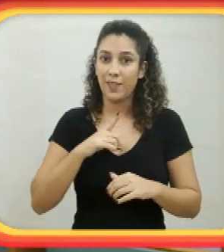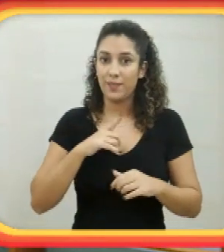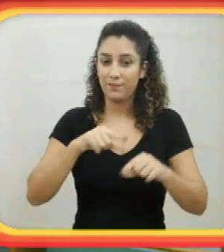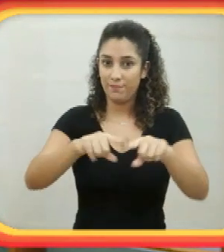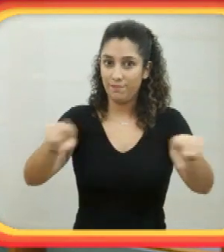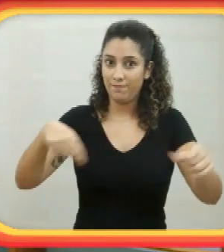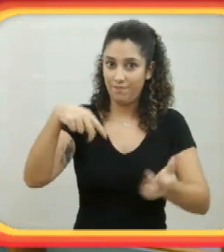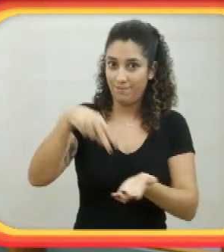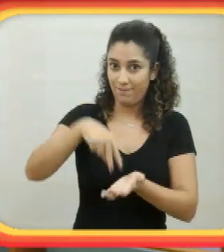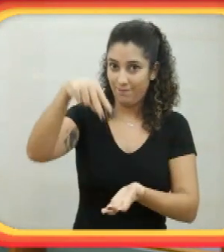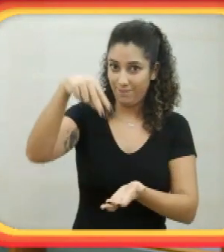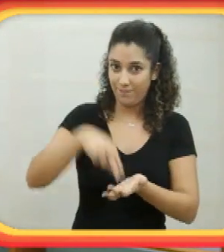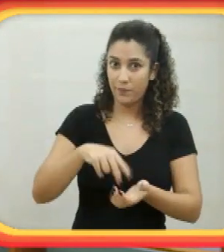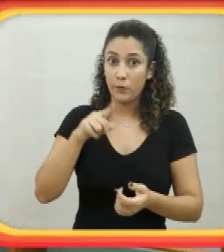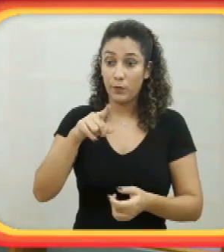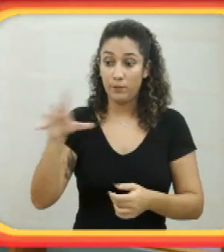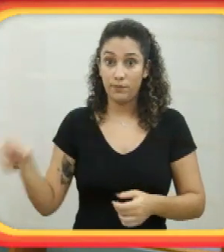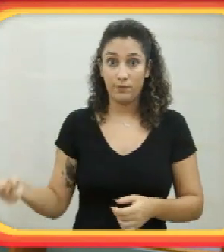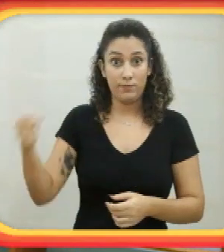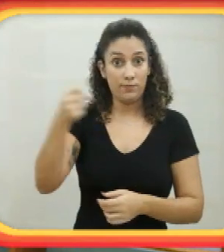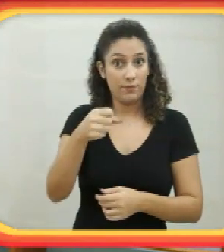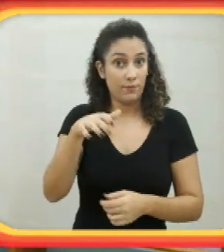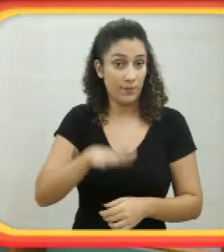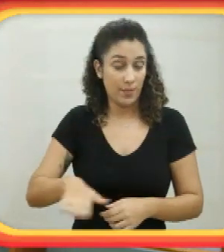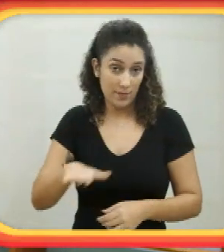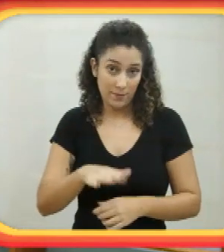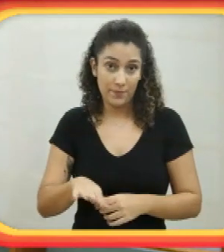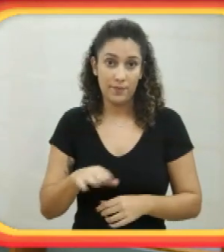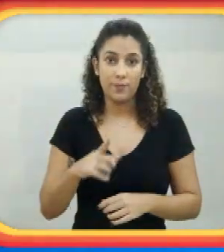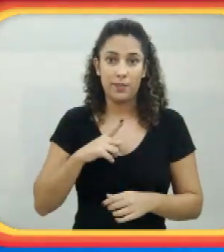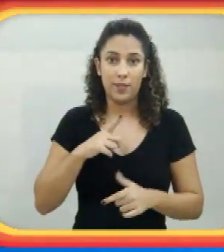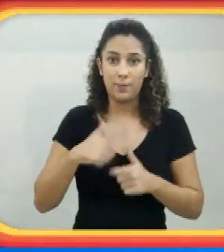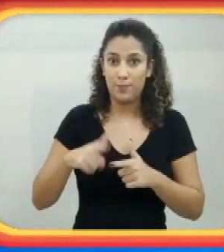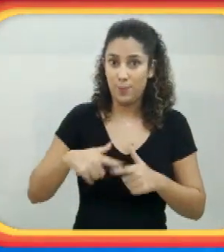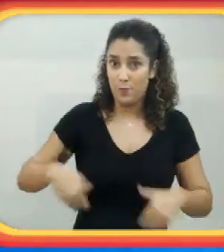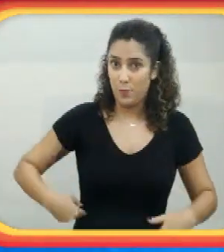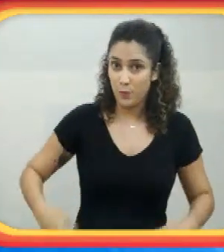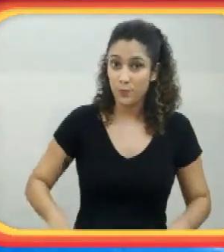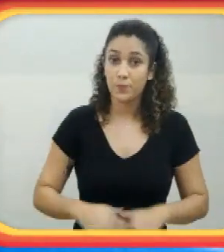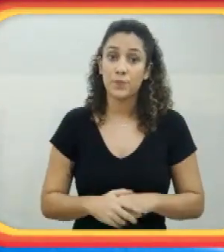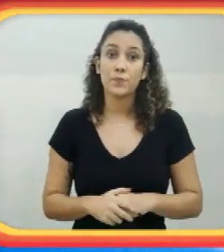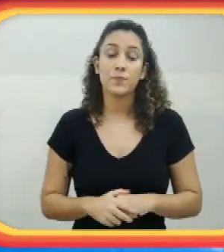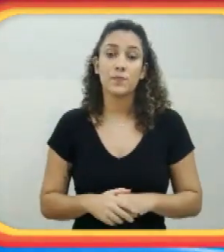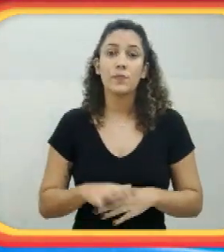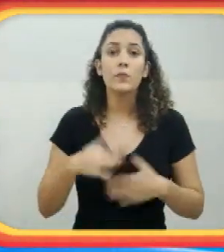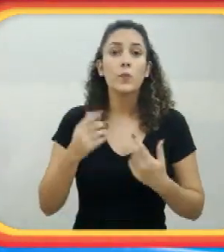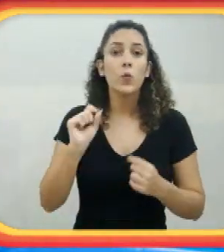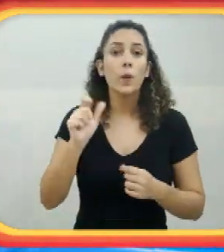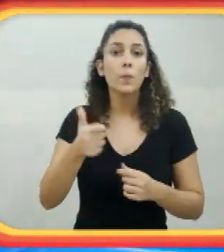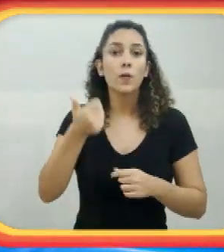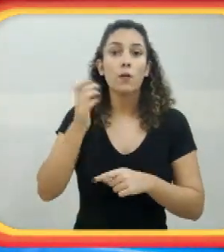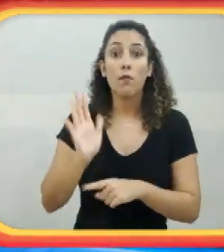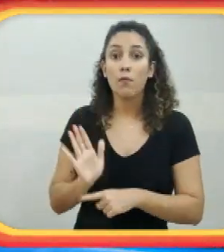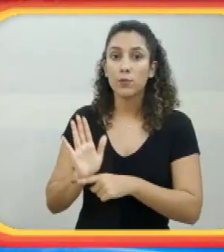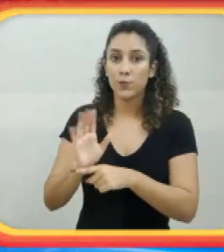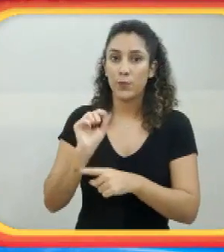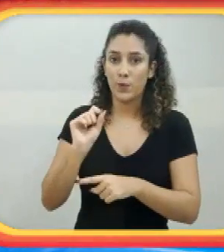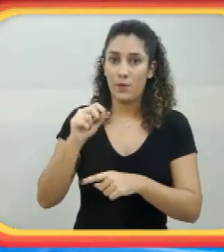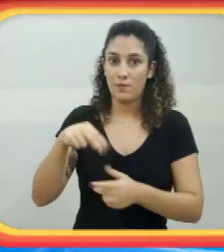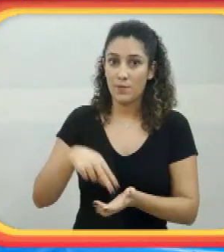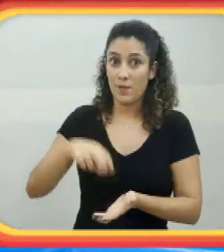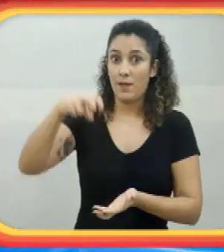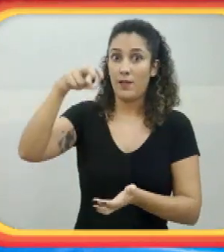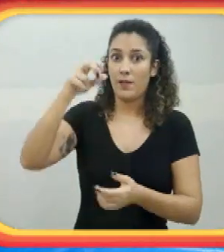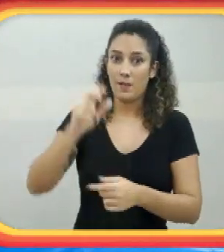atributos que a criança do espectro autista tenha uma certa dificuldade. Por exemplo, numa cama elástica, você coloca essa criança com maior